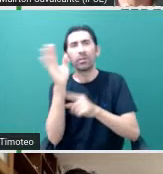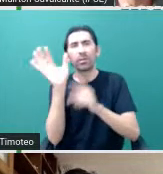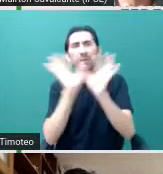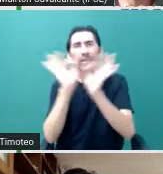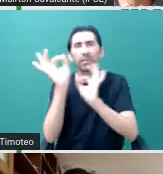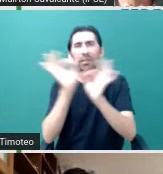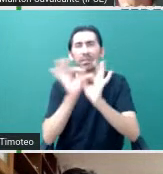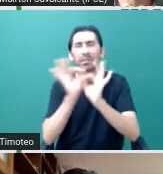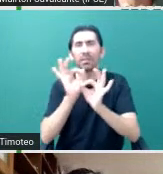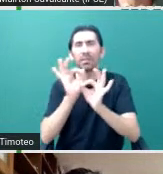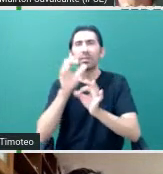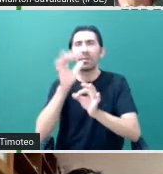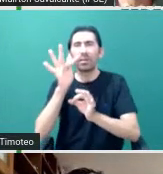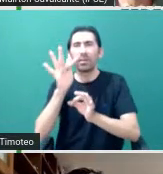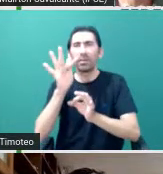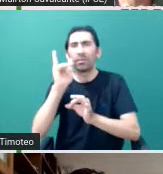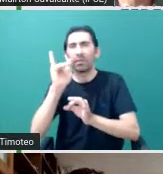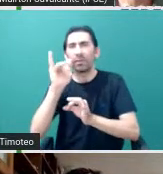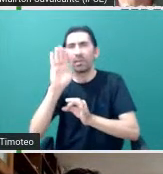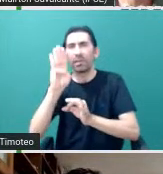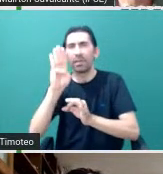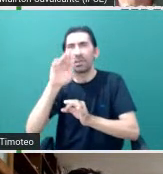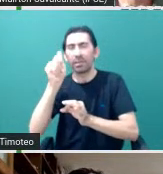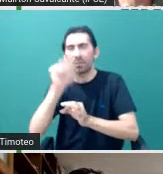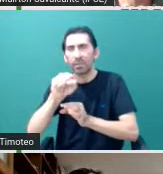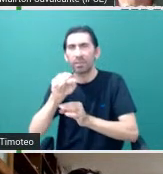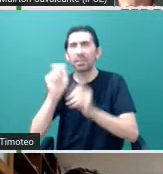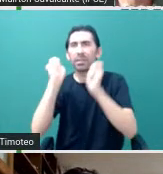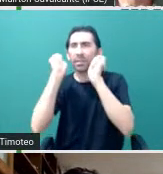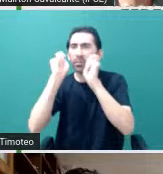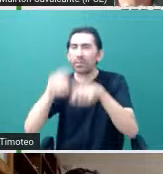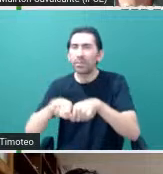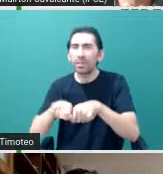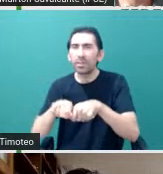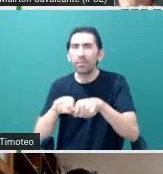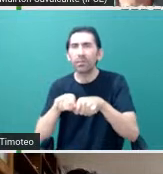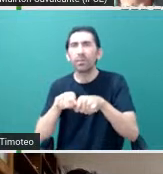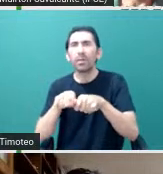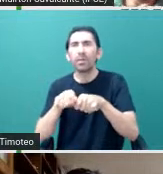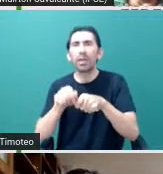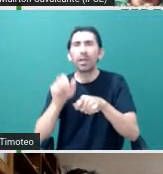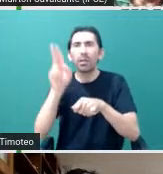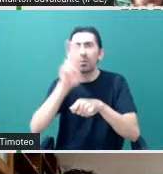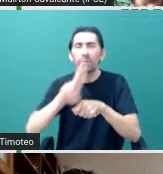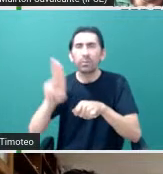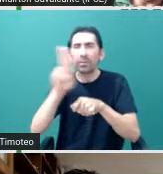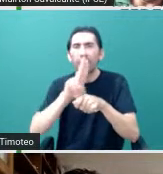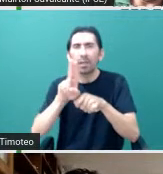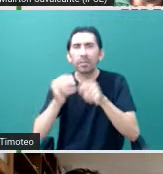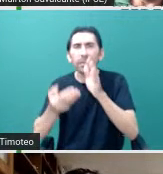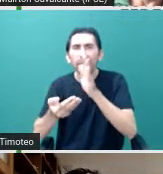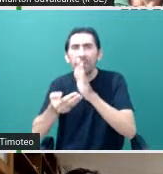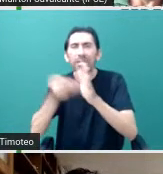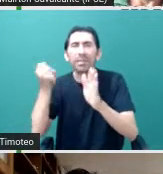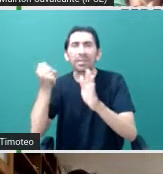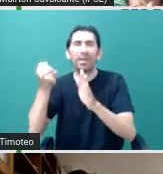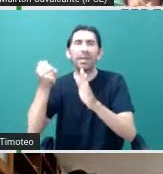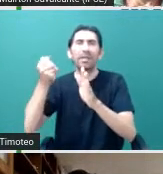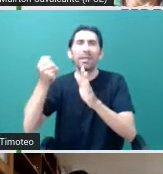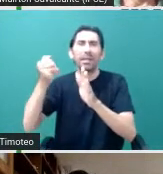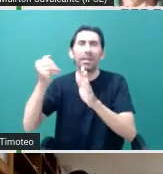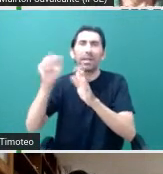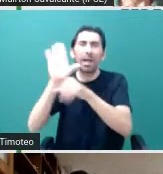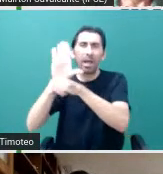direita estão as fibras que são colocadas na posição de cada estrela para tirar o espectro. Então, é só uma técnica